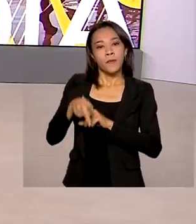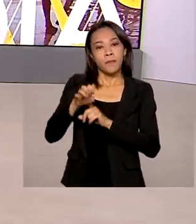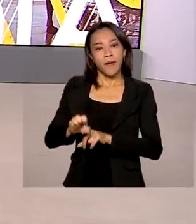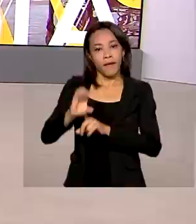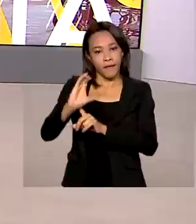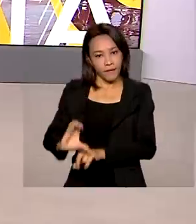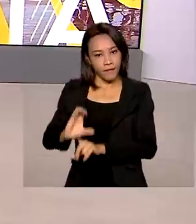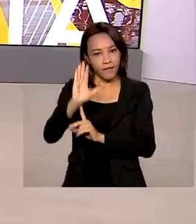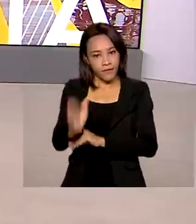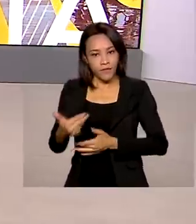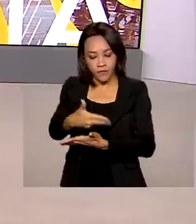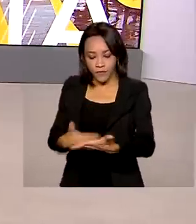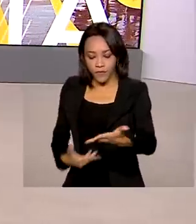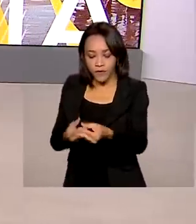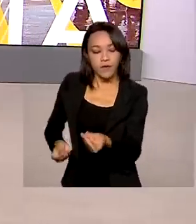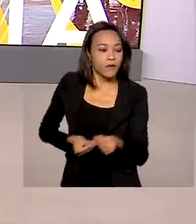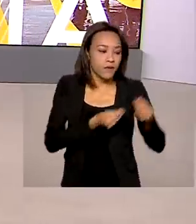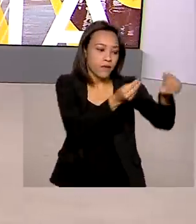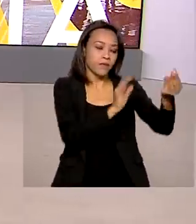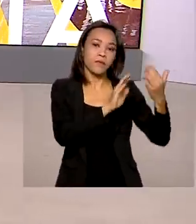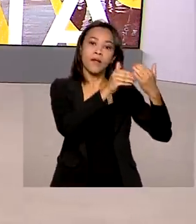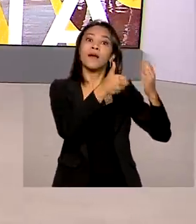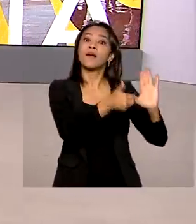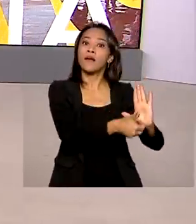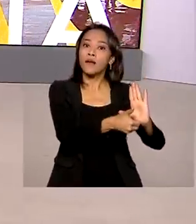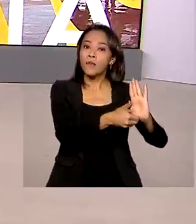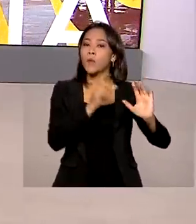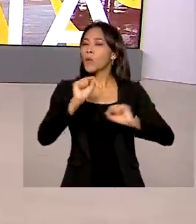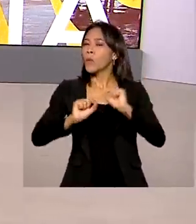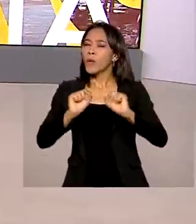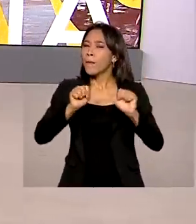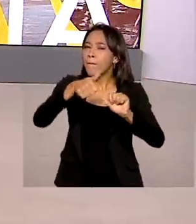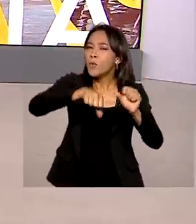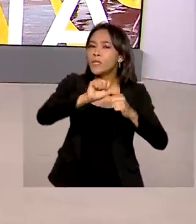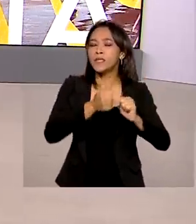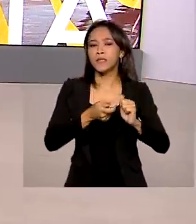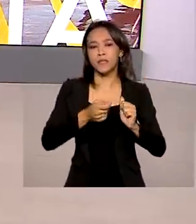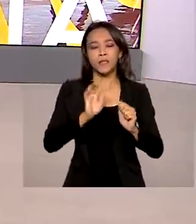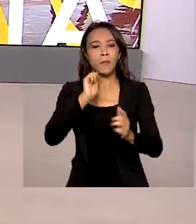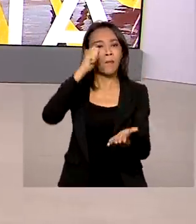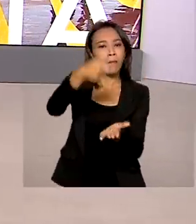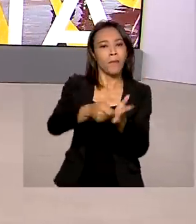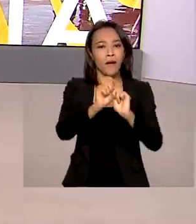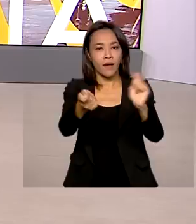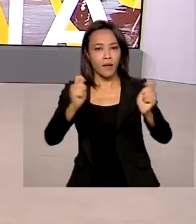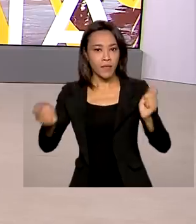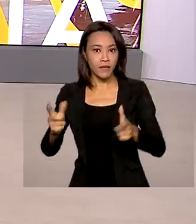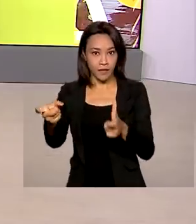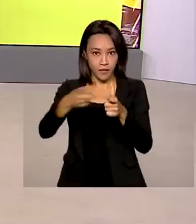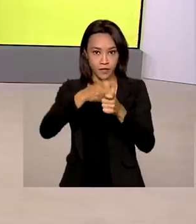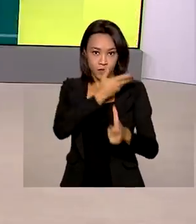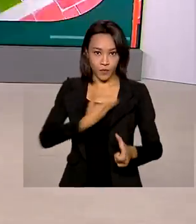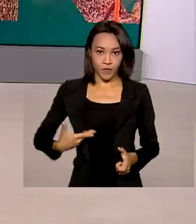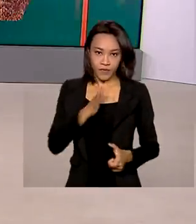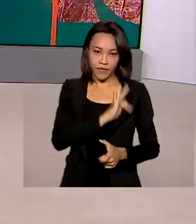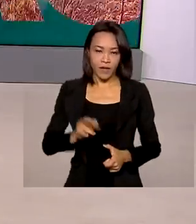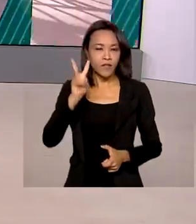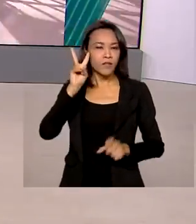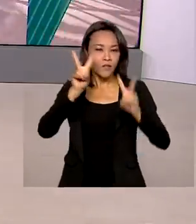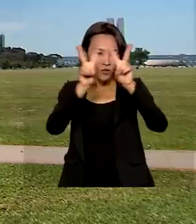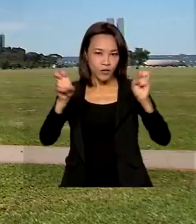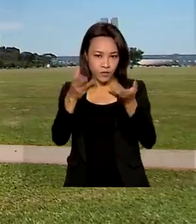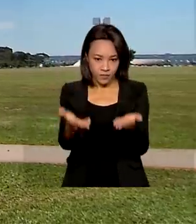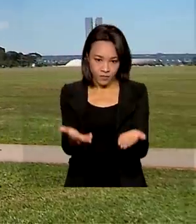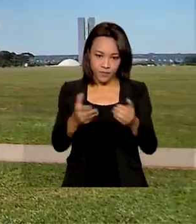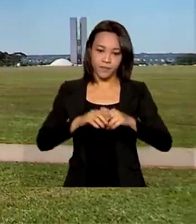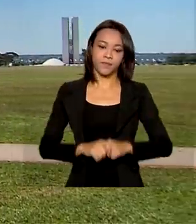semana à Câmara dos Deputados, propõe mudanças no pagamento de dívidas da União. Entenda melhor sobre esse assunto na reportagem de Luana Karen.